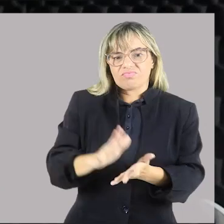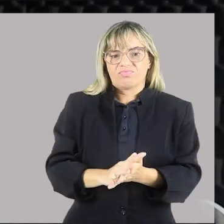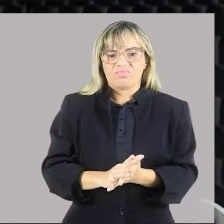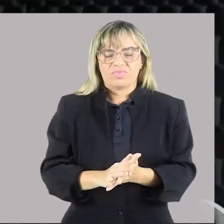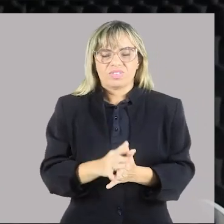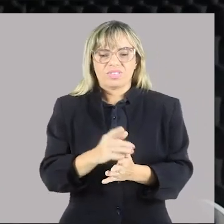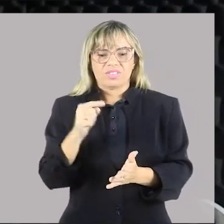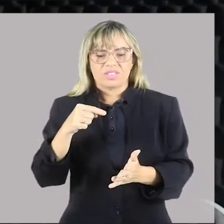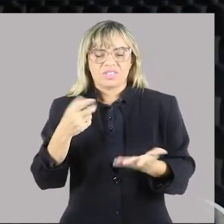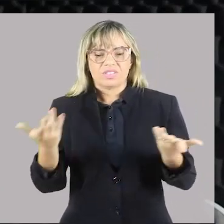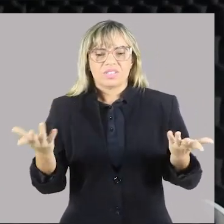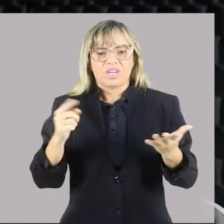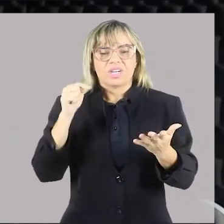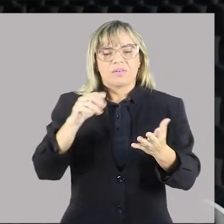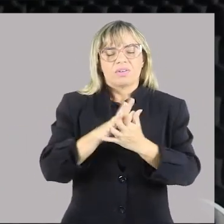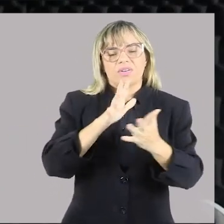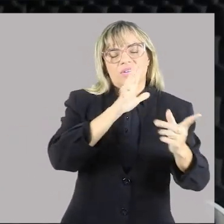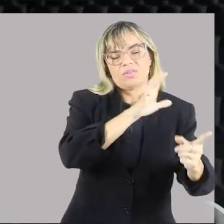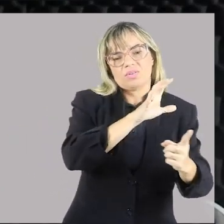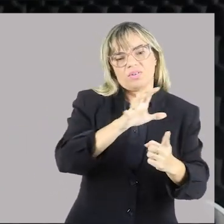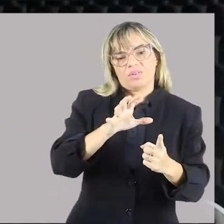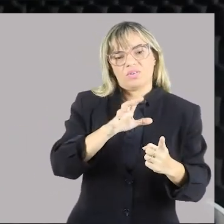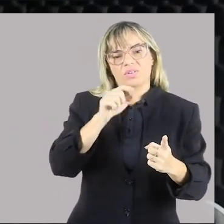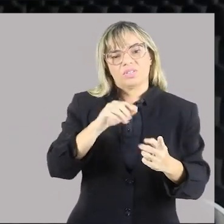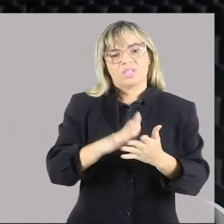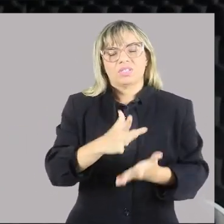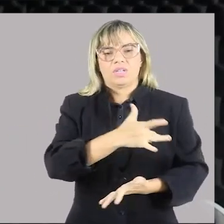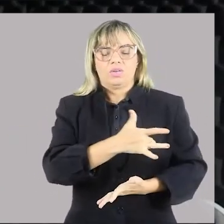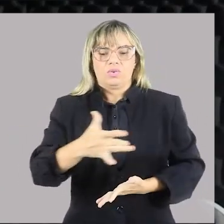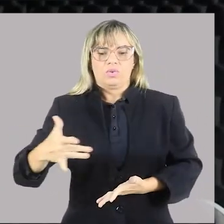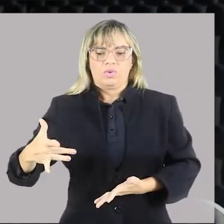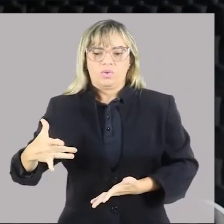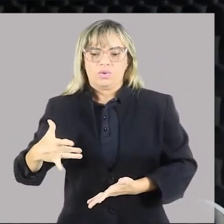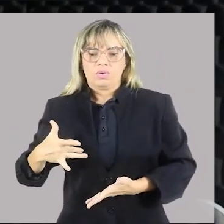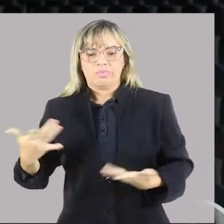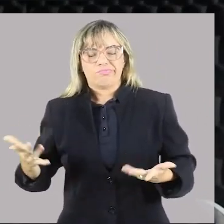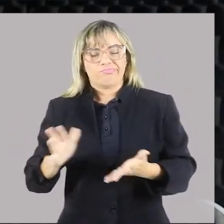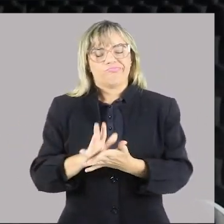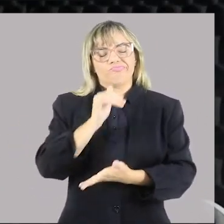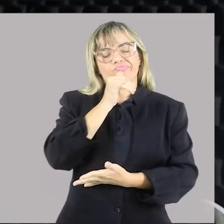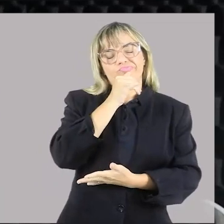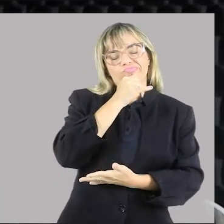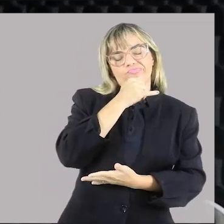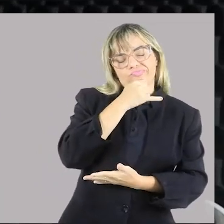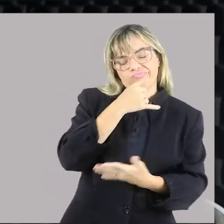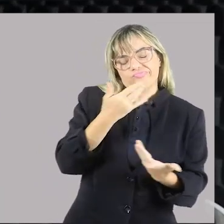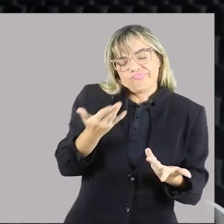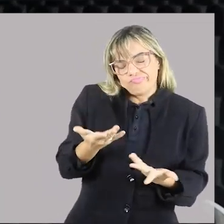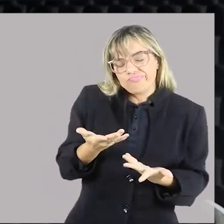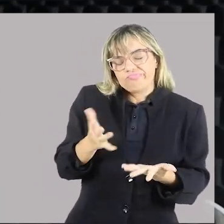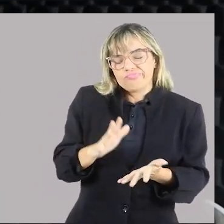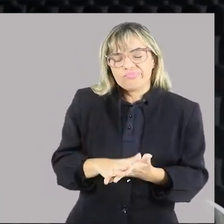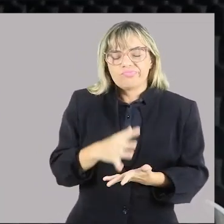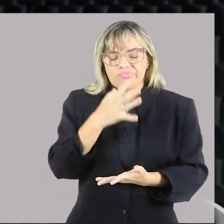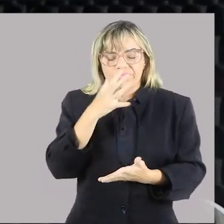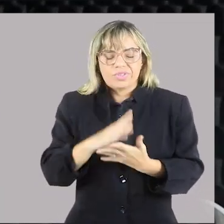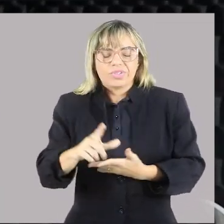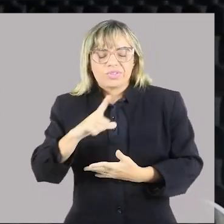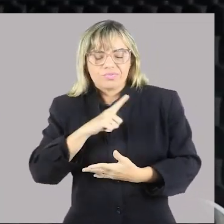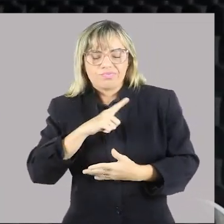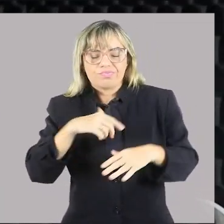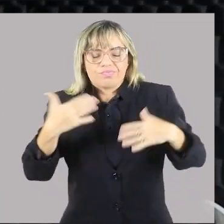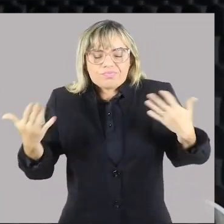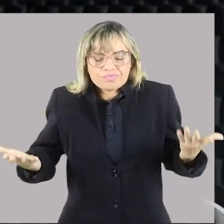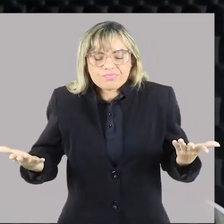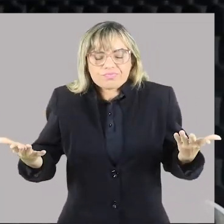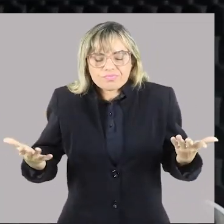algo que acaba afetando a questão da saúde. Infelizmente, pasme, tenho que falar, né,